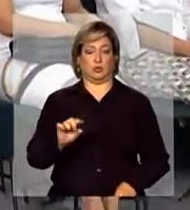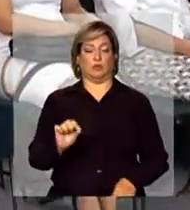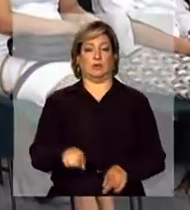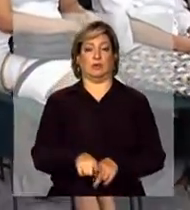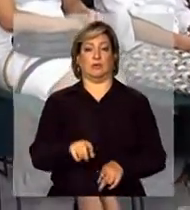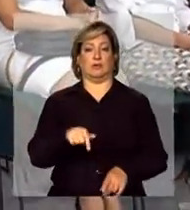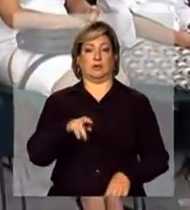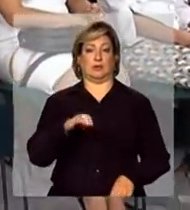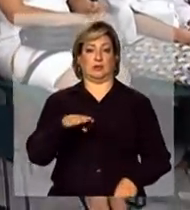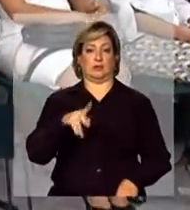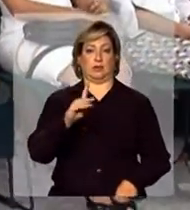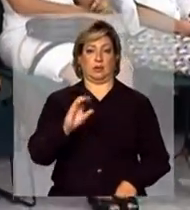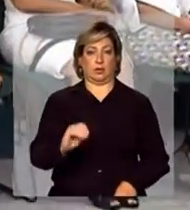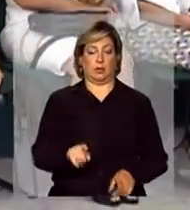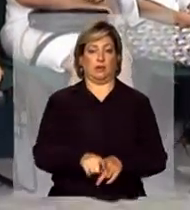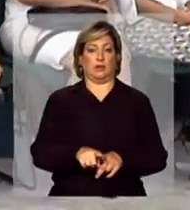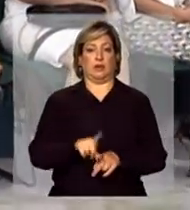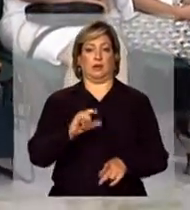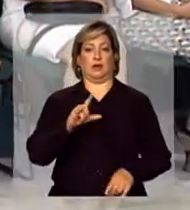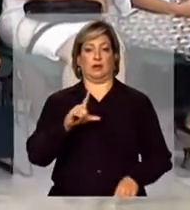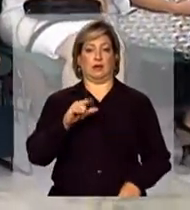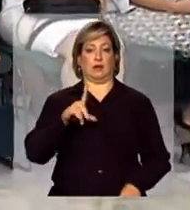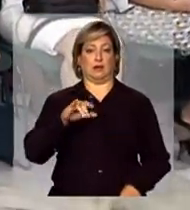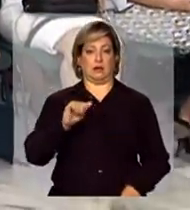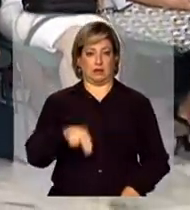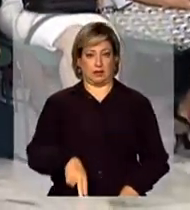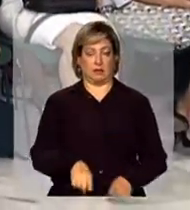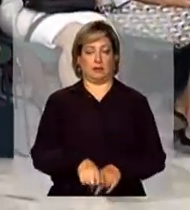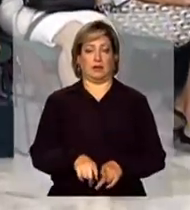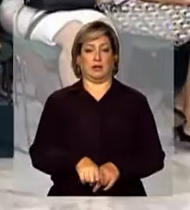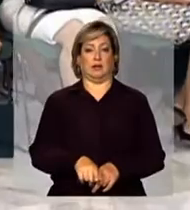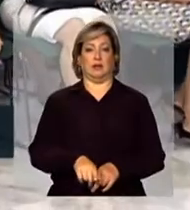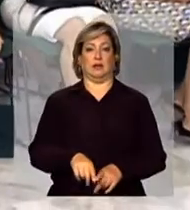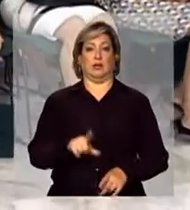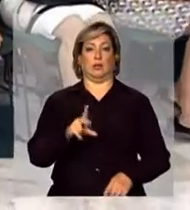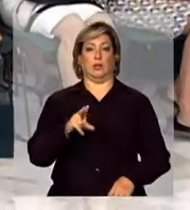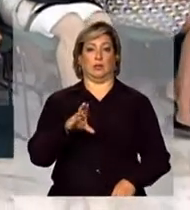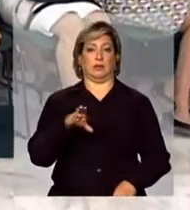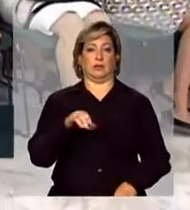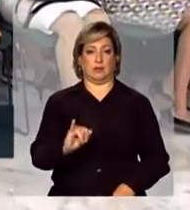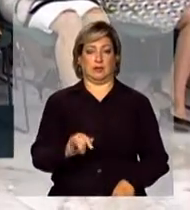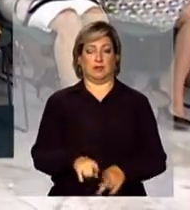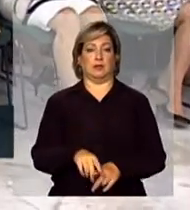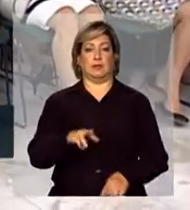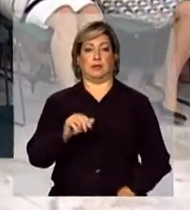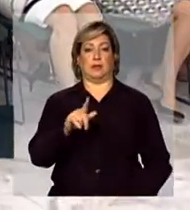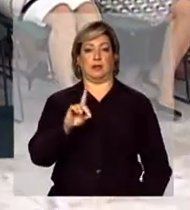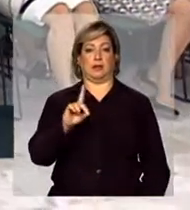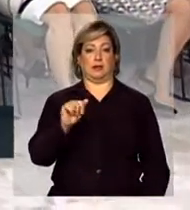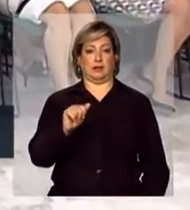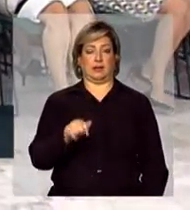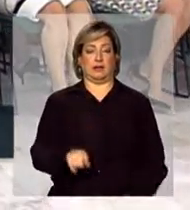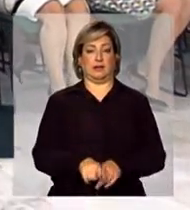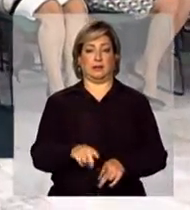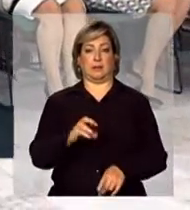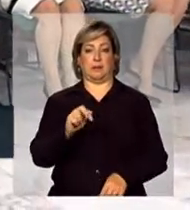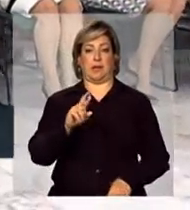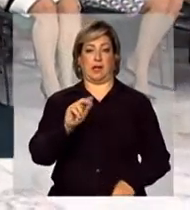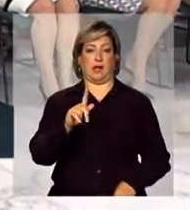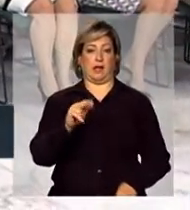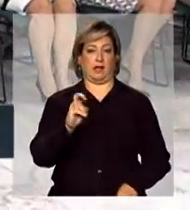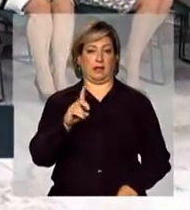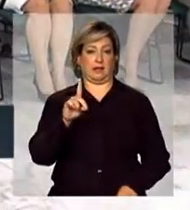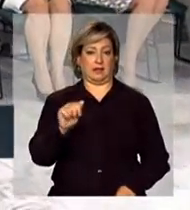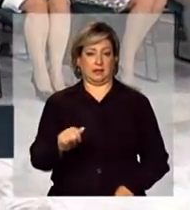Keiko Ota, Lilian Sá, Lucie Choynac, Magda Mofato, Margarida